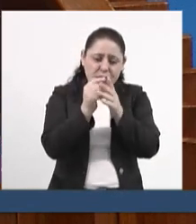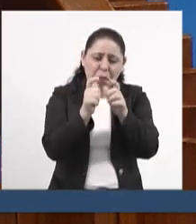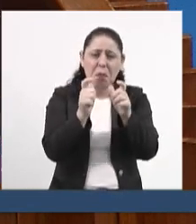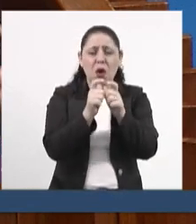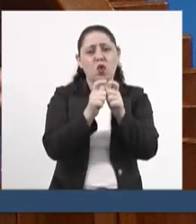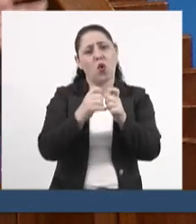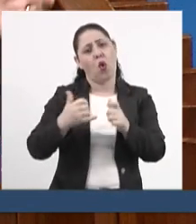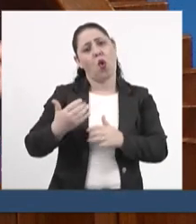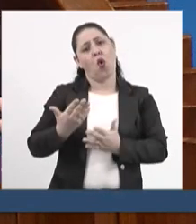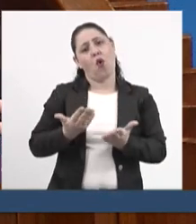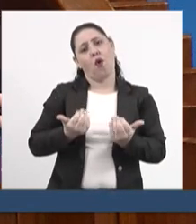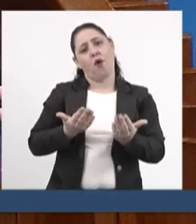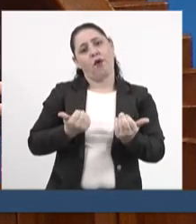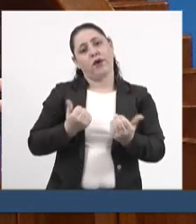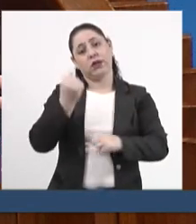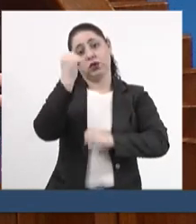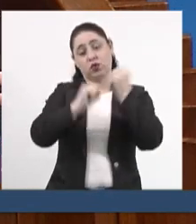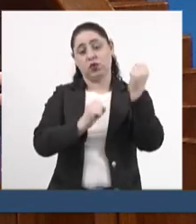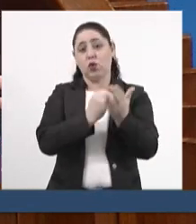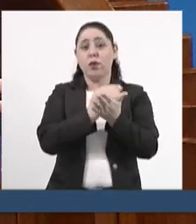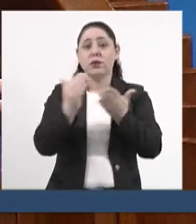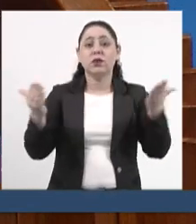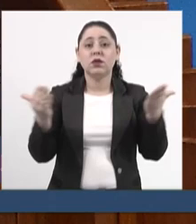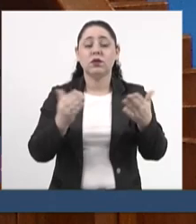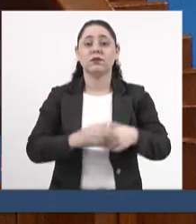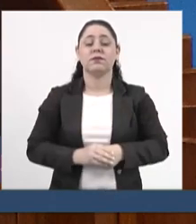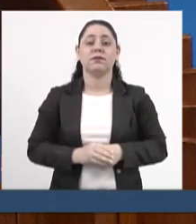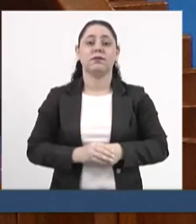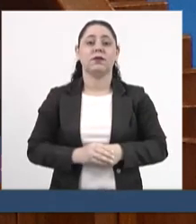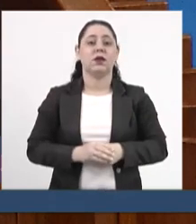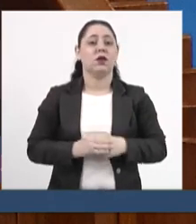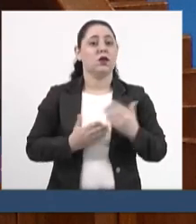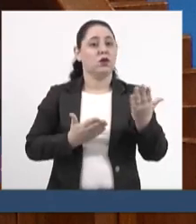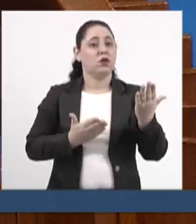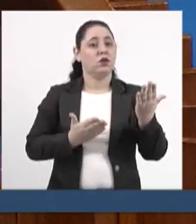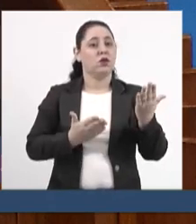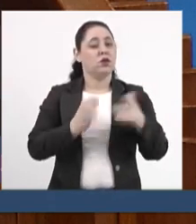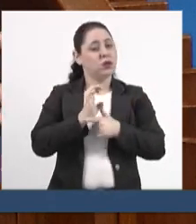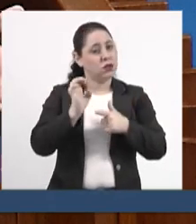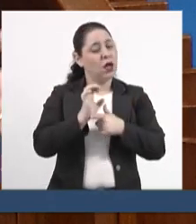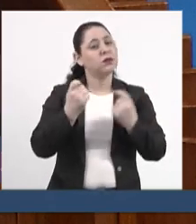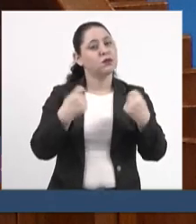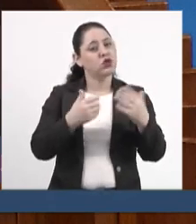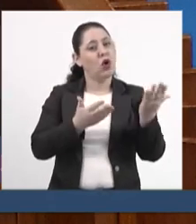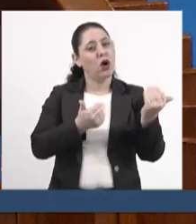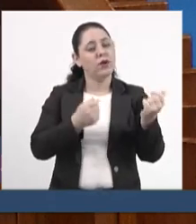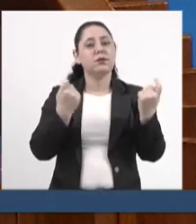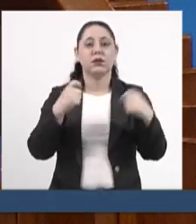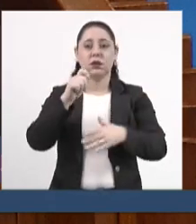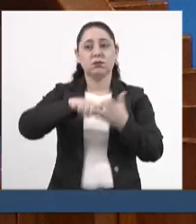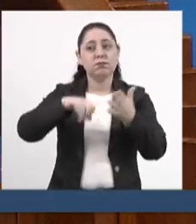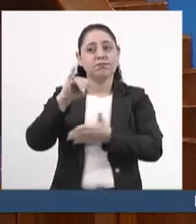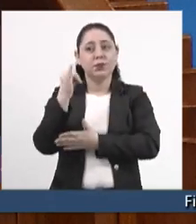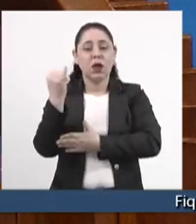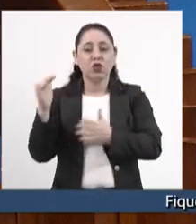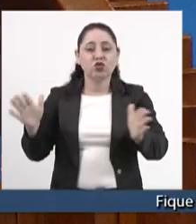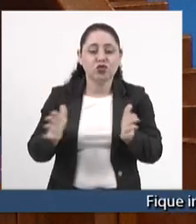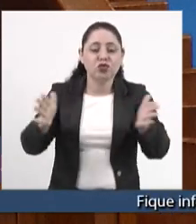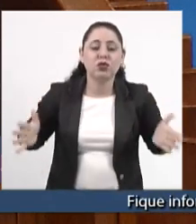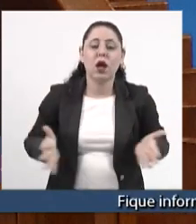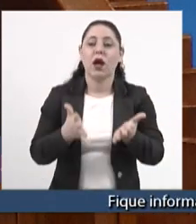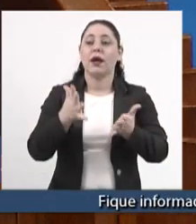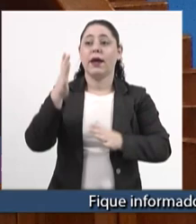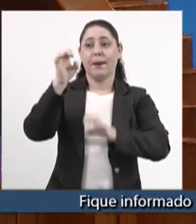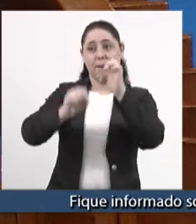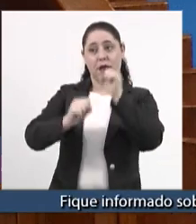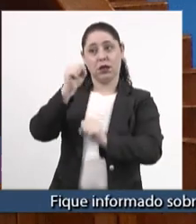um Estado cuja indústria é nascente e um Estado cuja indústria é nascente precisa de incentivos fiscais. Então, aquele